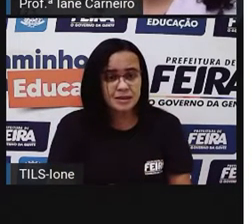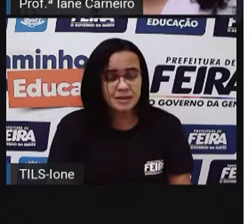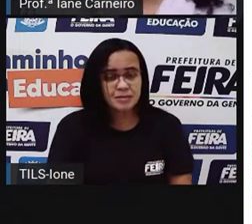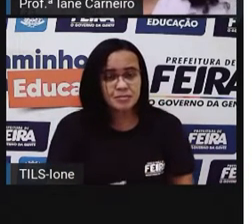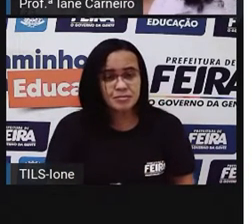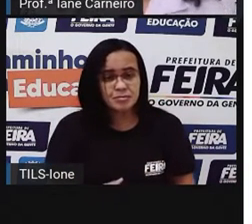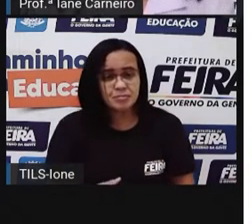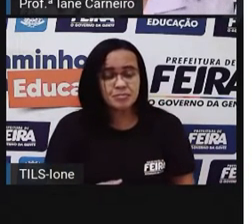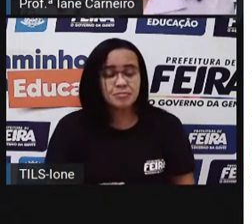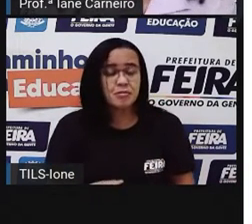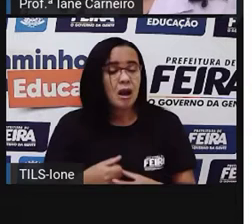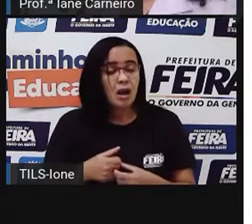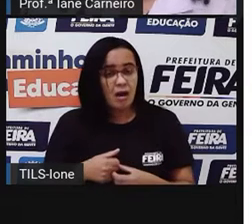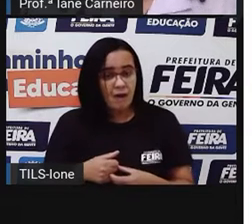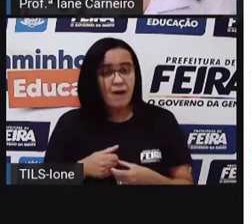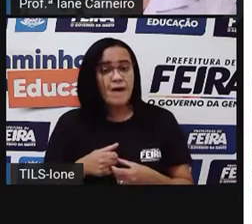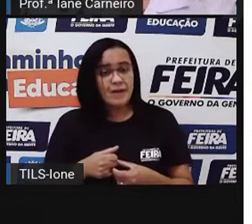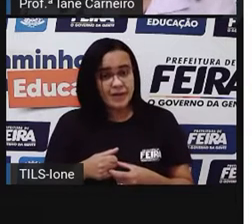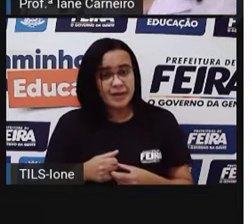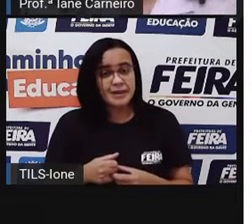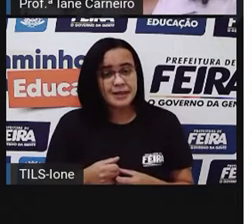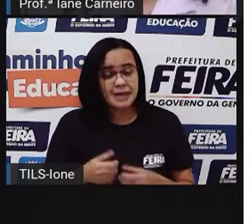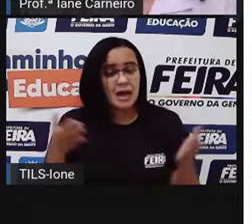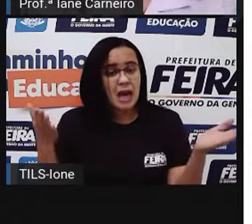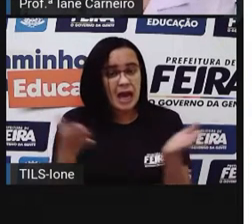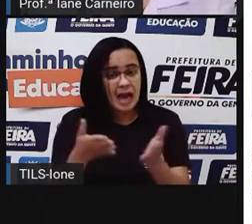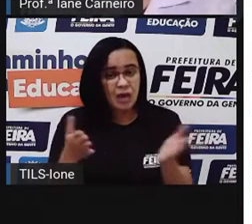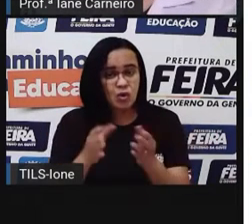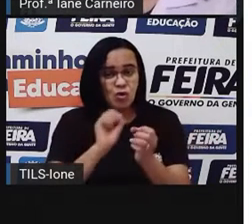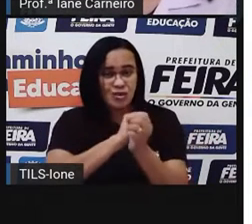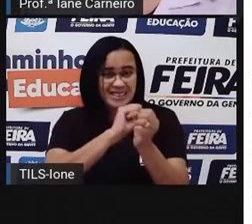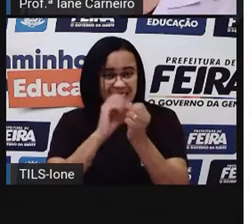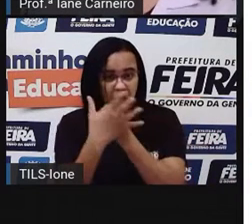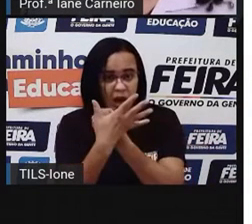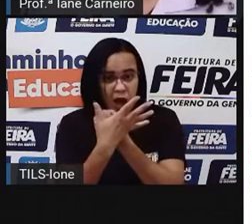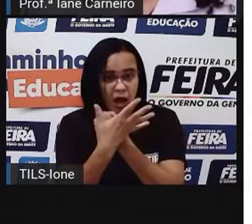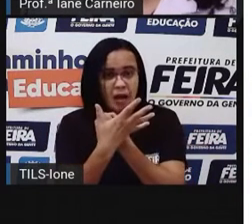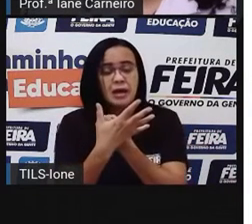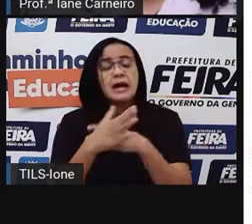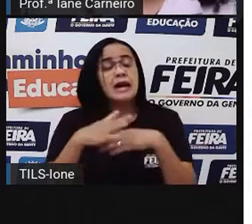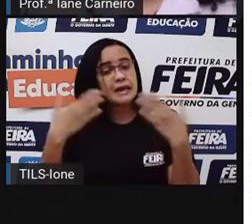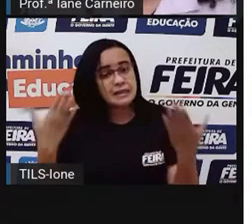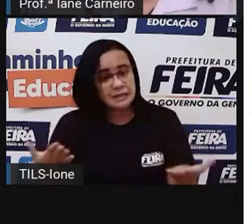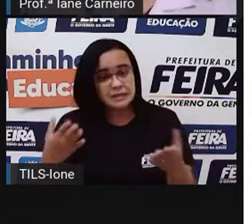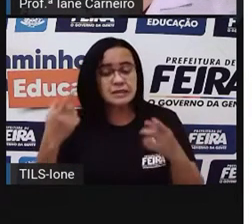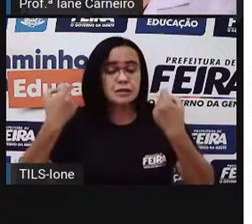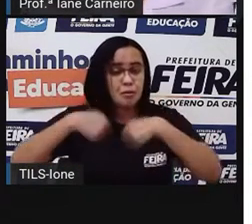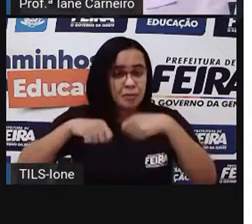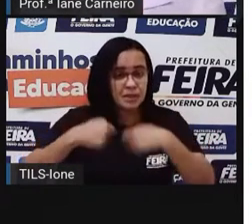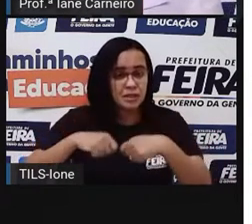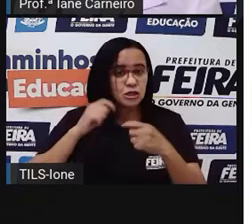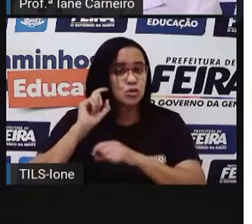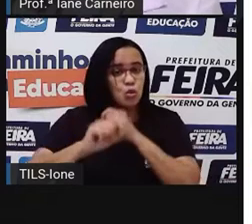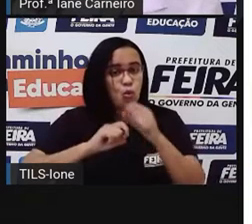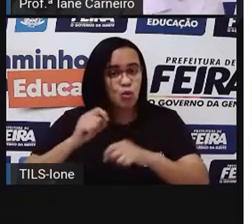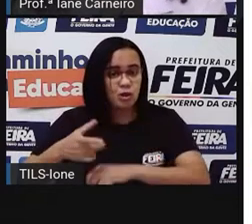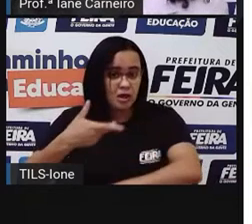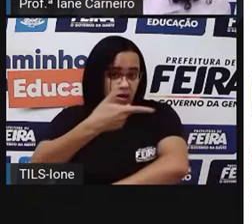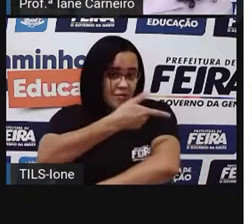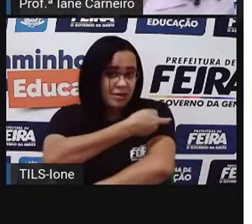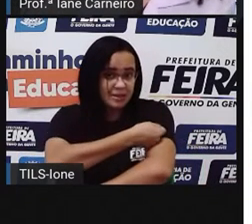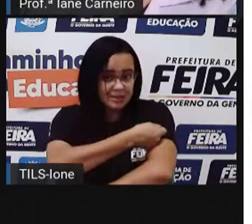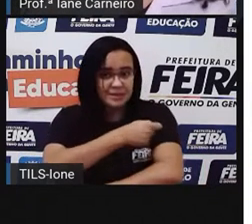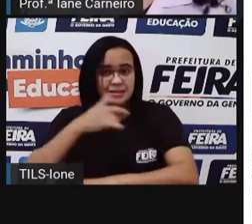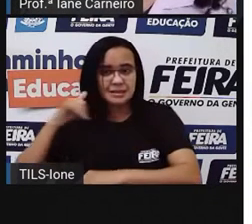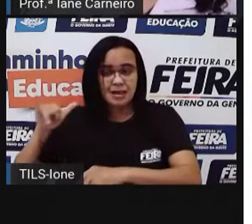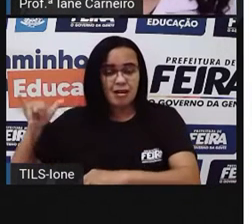a pandemia, né? As vacinas chegavam até aqui ao Brasil por meio de aviões, né? E quando chegavam aqui no Brasil,